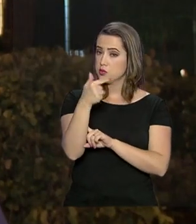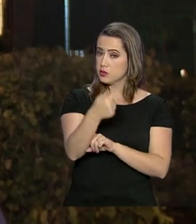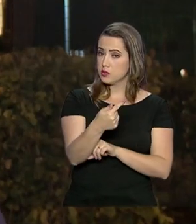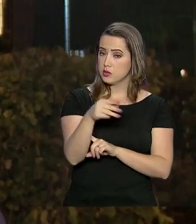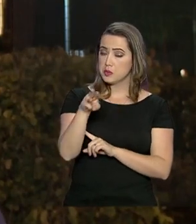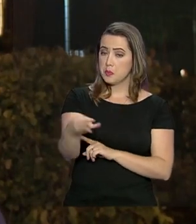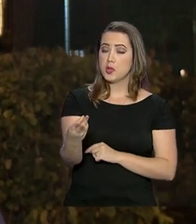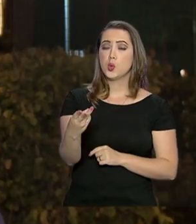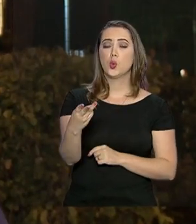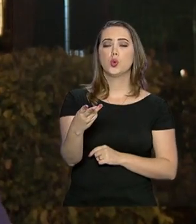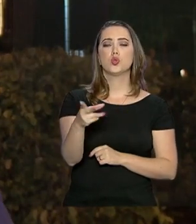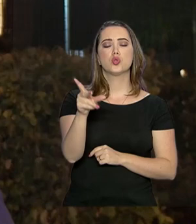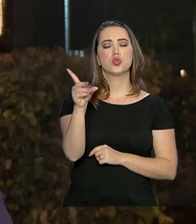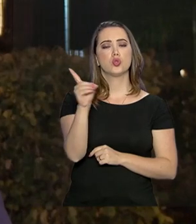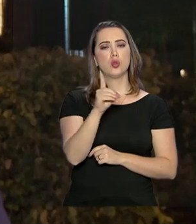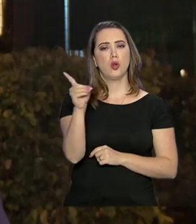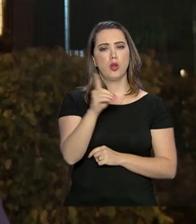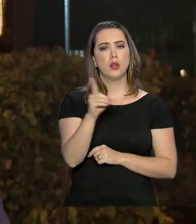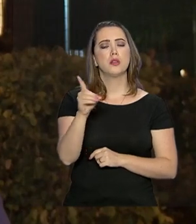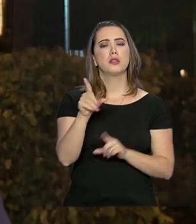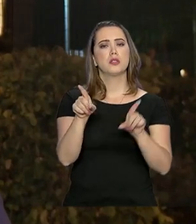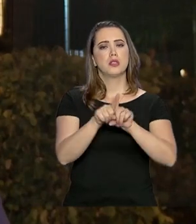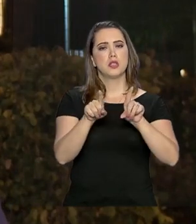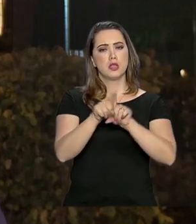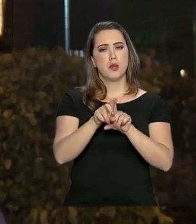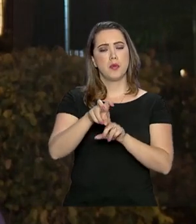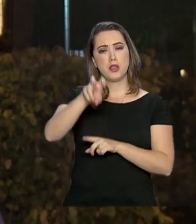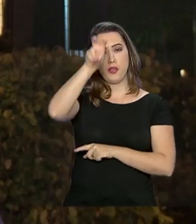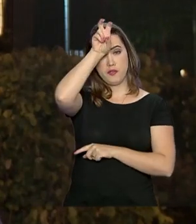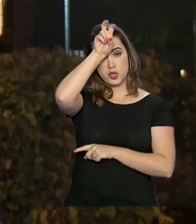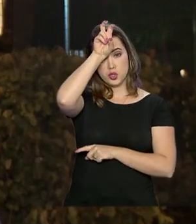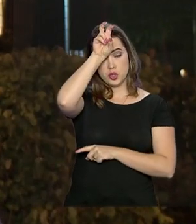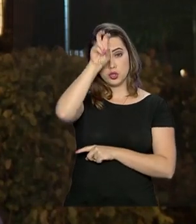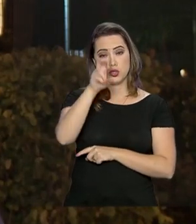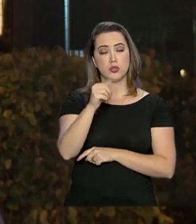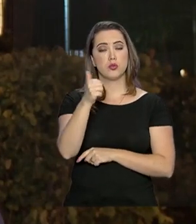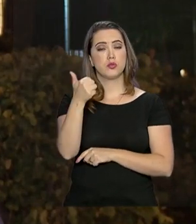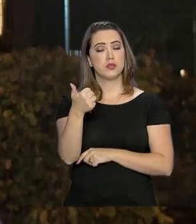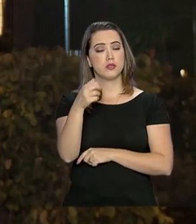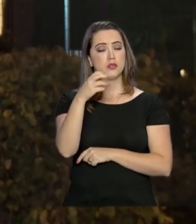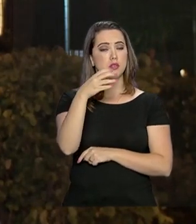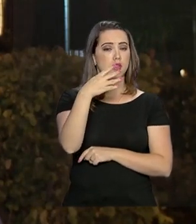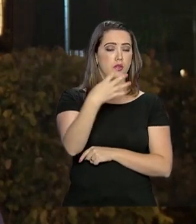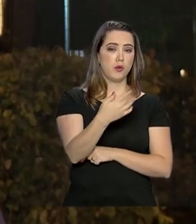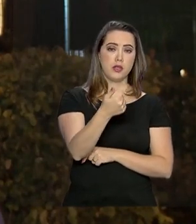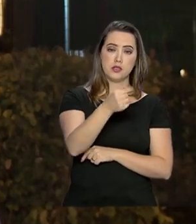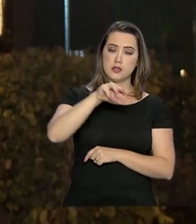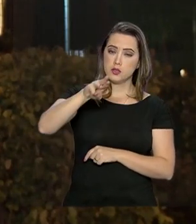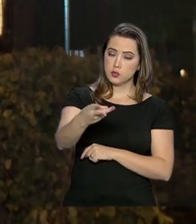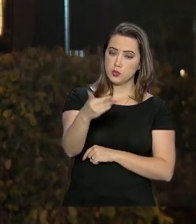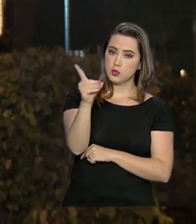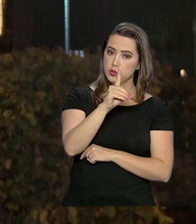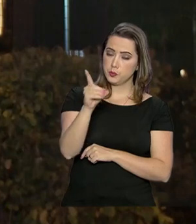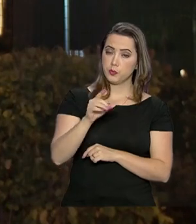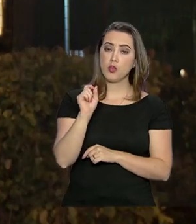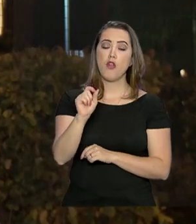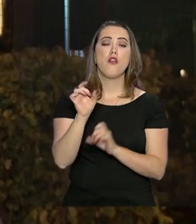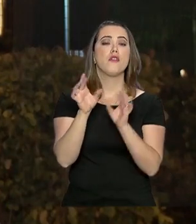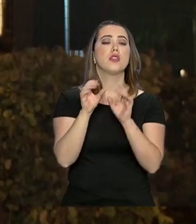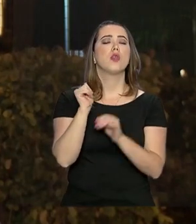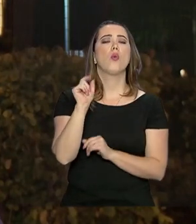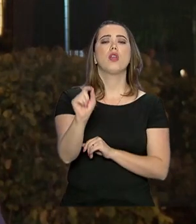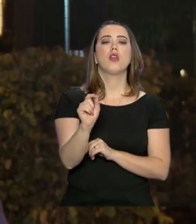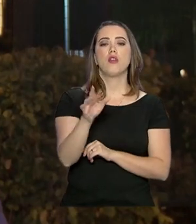Egito, com quase 147 milhões de dólares. Os itens mais vendidos foram carne de frango,